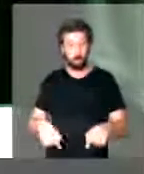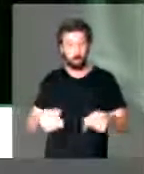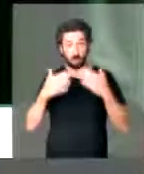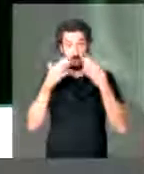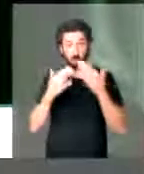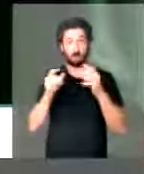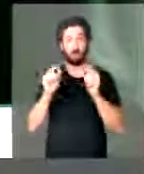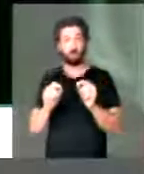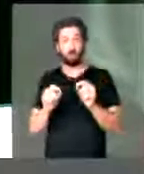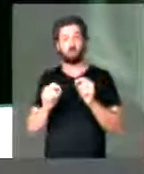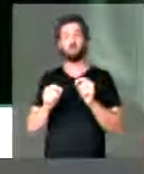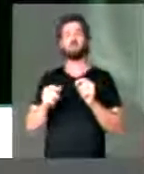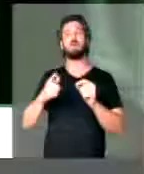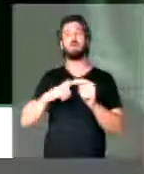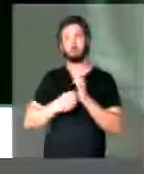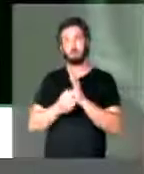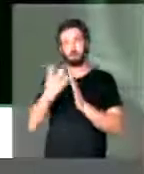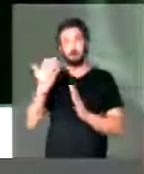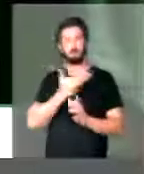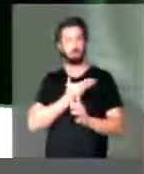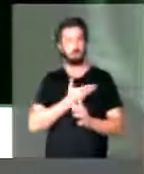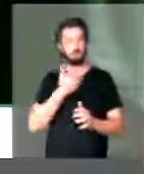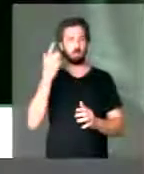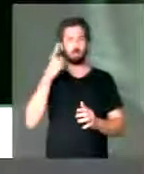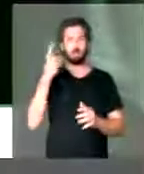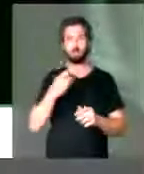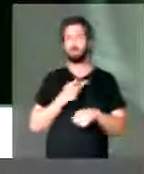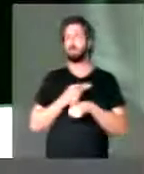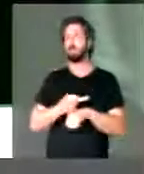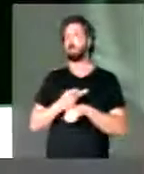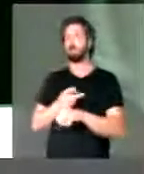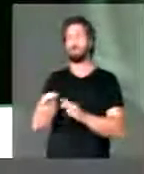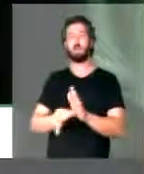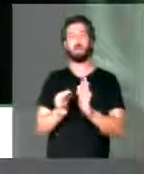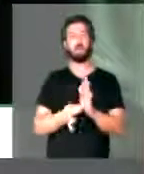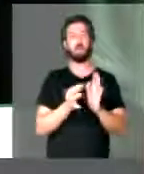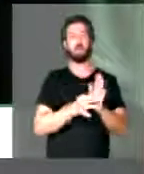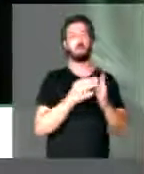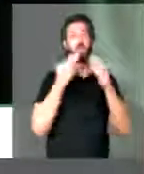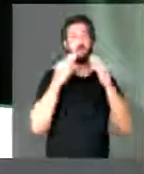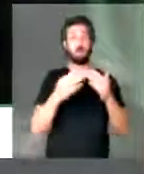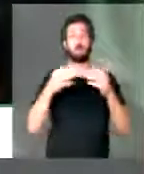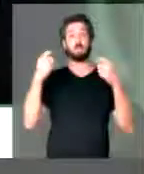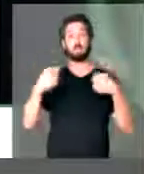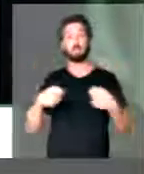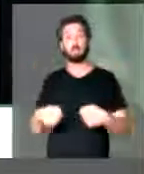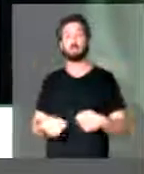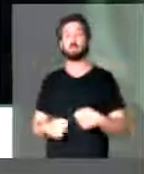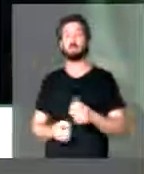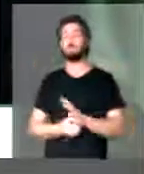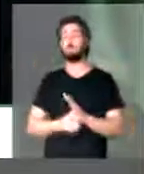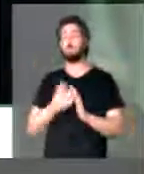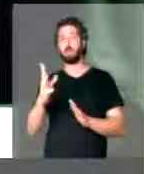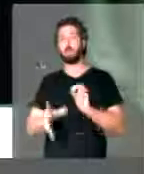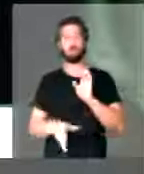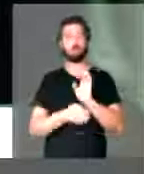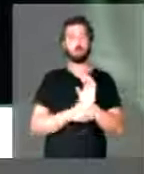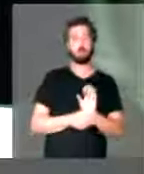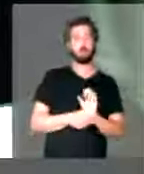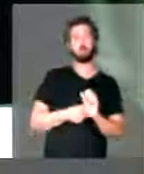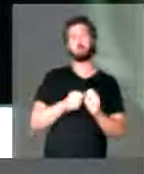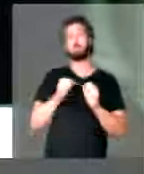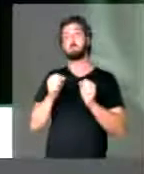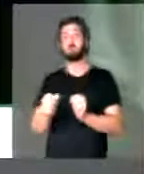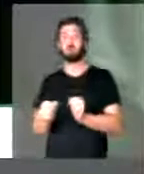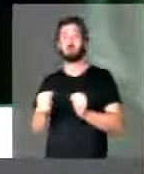apresentaram, e ainda tem vários colegas deputados atrás de assinaturas para apresentar demandas, várias emendas que